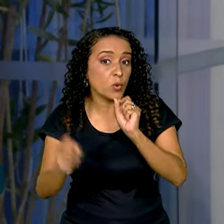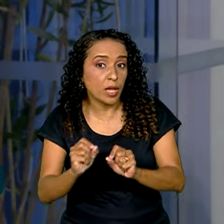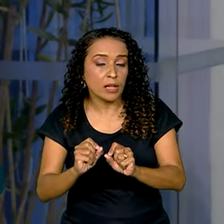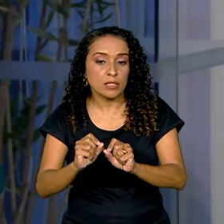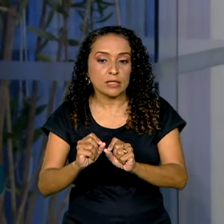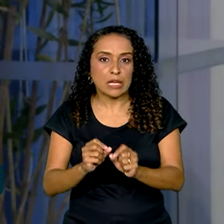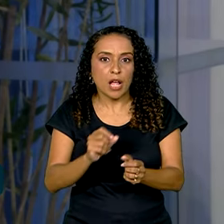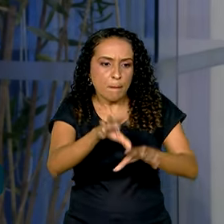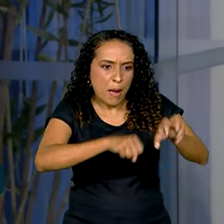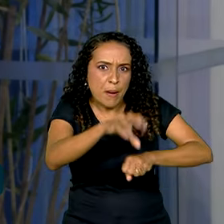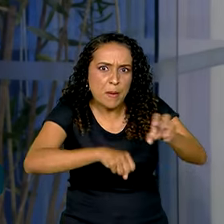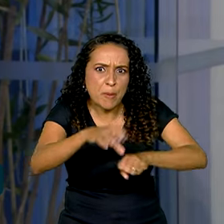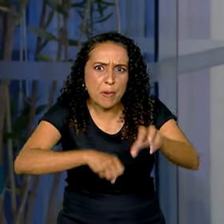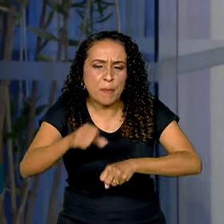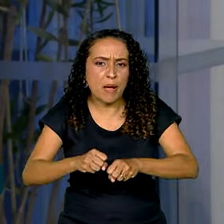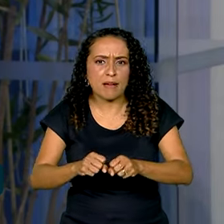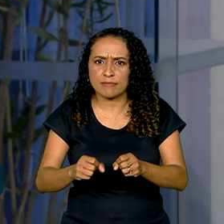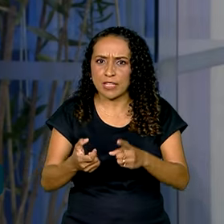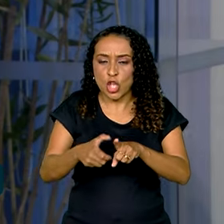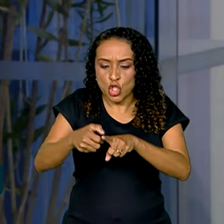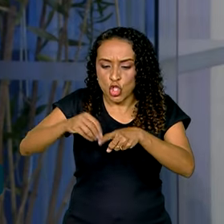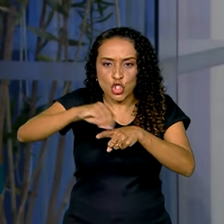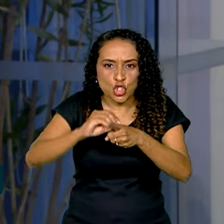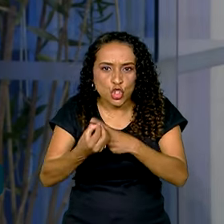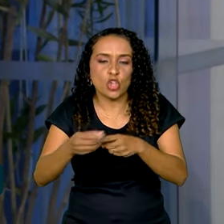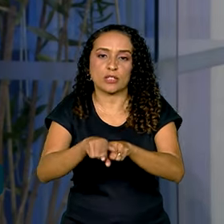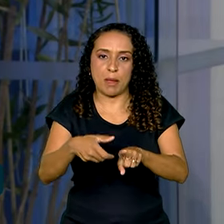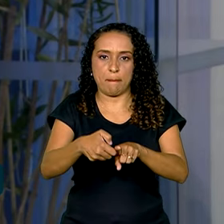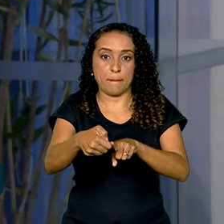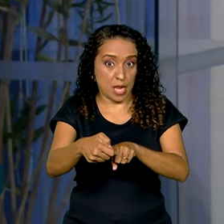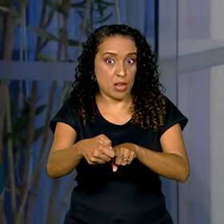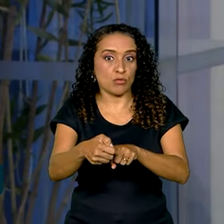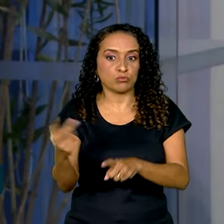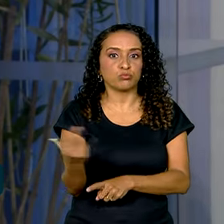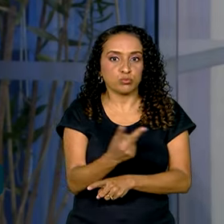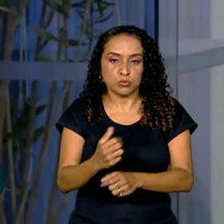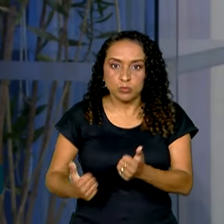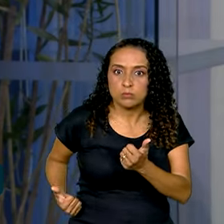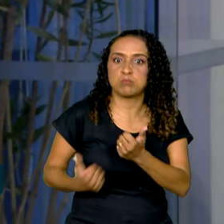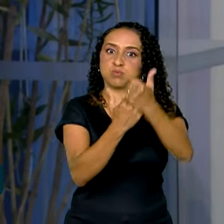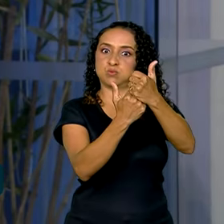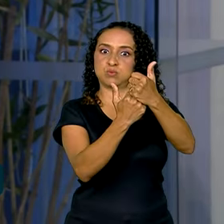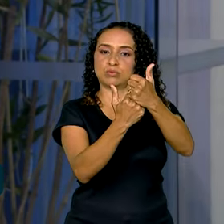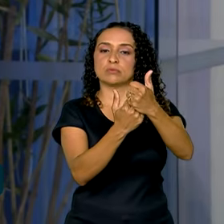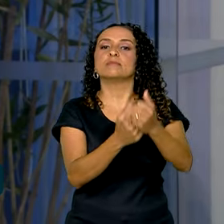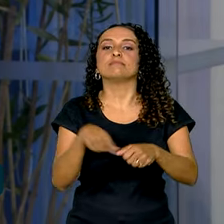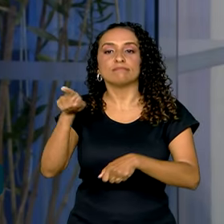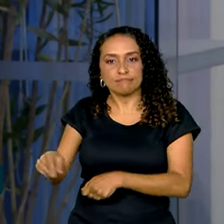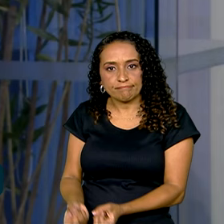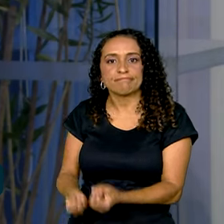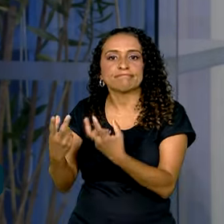super safra de grãos, soja e milho. Essa super safra deu essa impulsionada pelo lado da oferta, que é